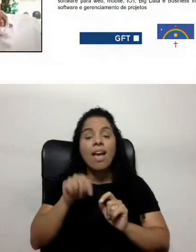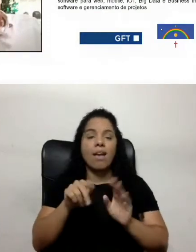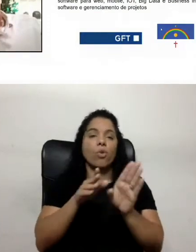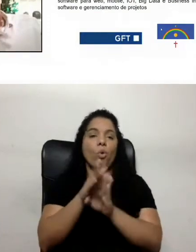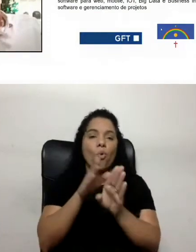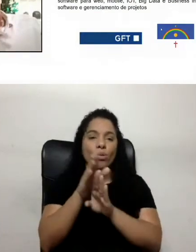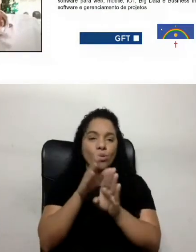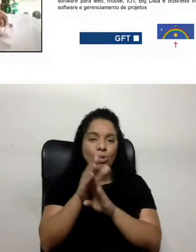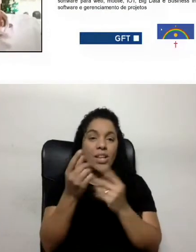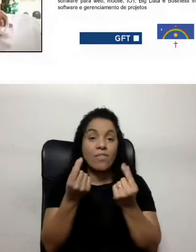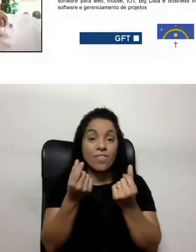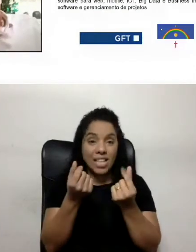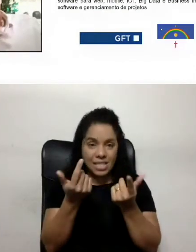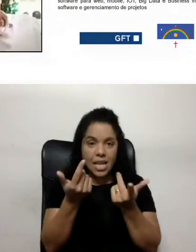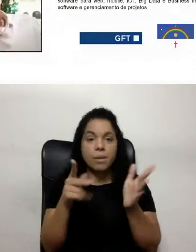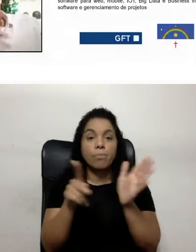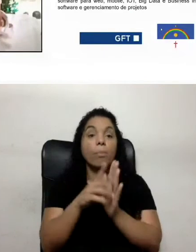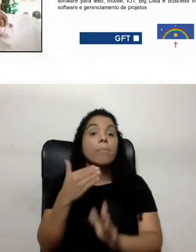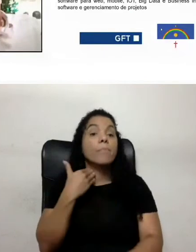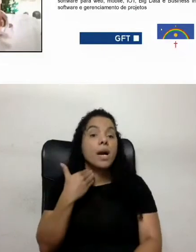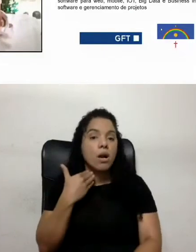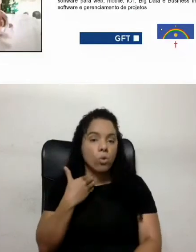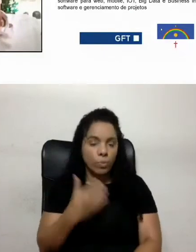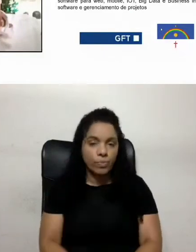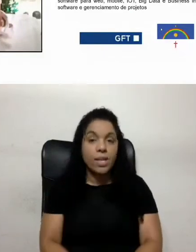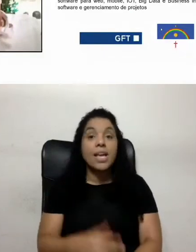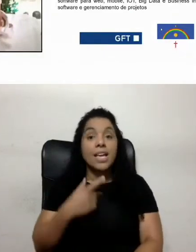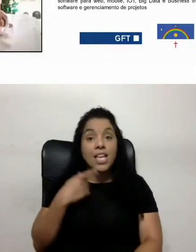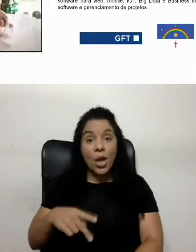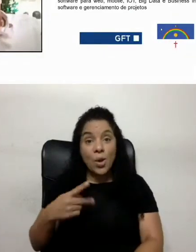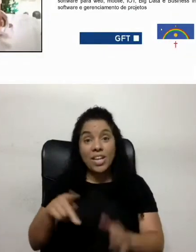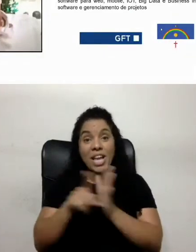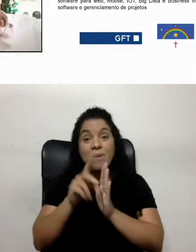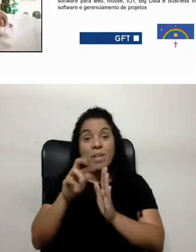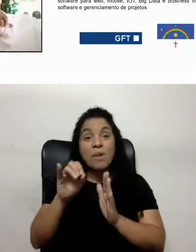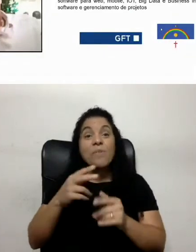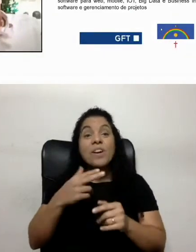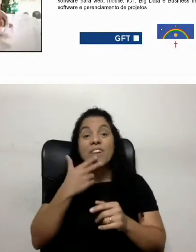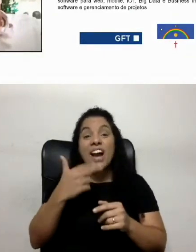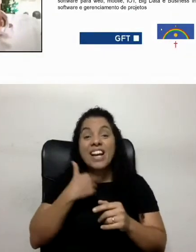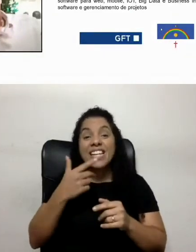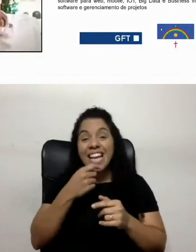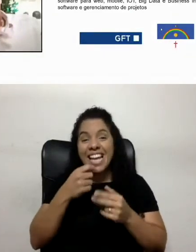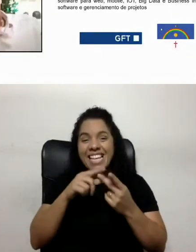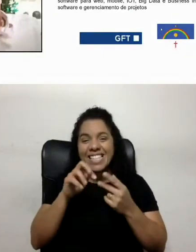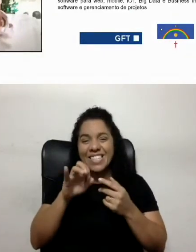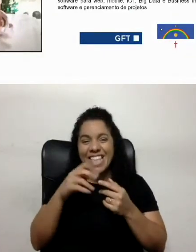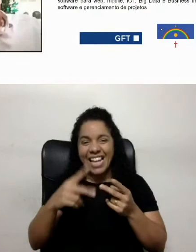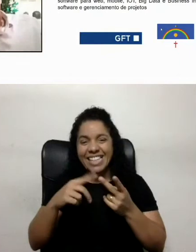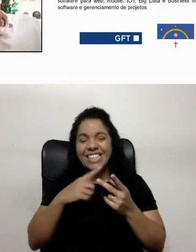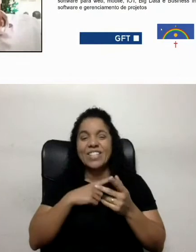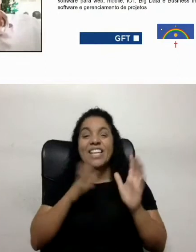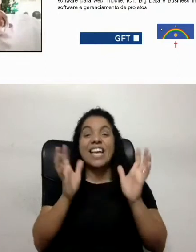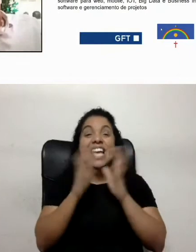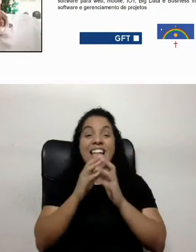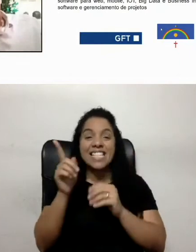financeira, né? Na área de banco. E sou pernambucano, por isso que eu tenho esse sotaquezinho, TACs, do Recife. E